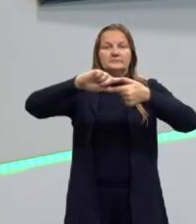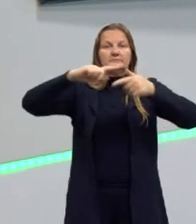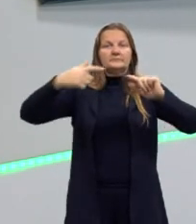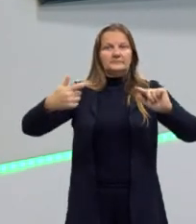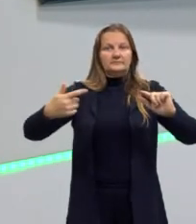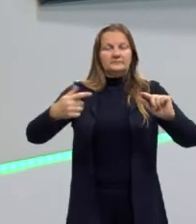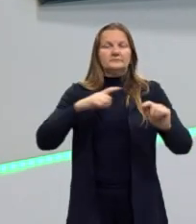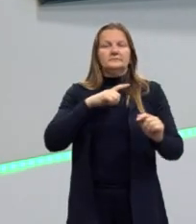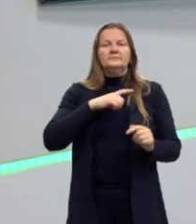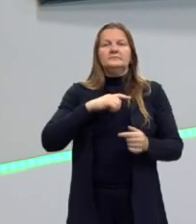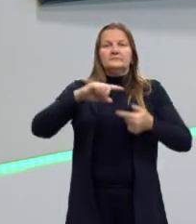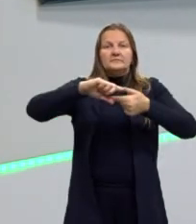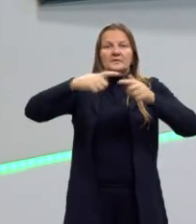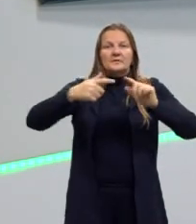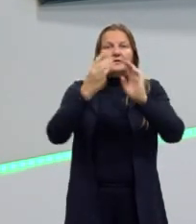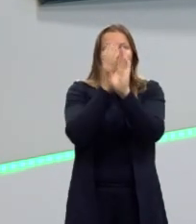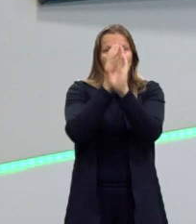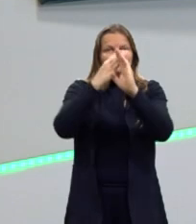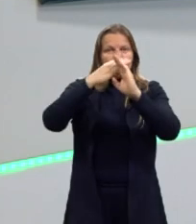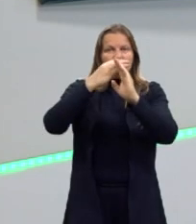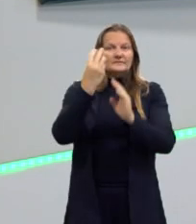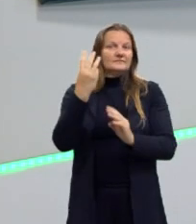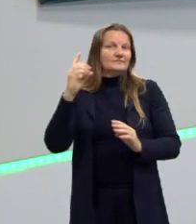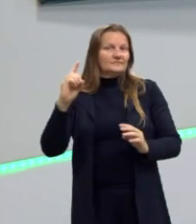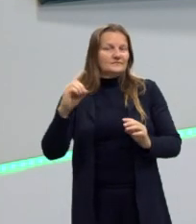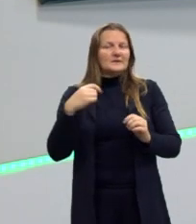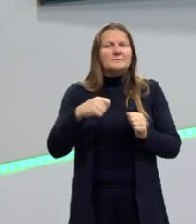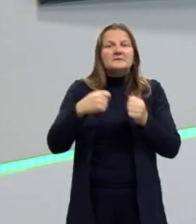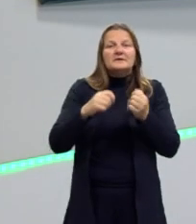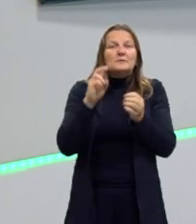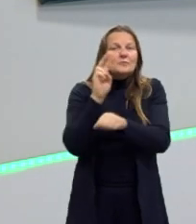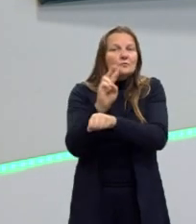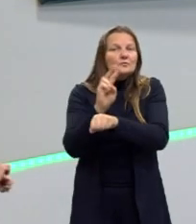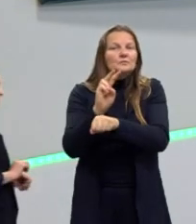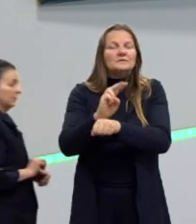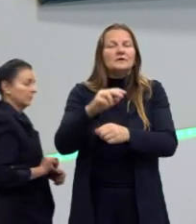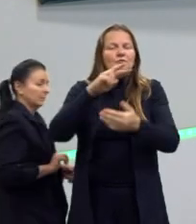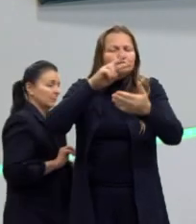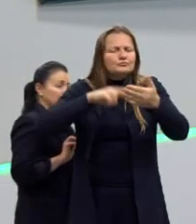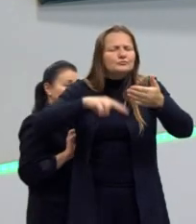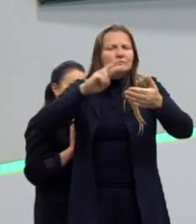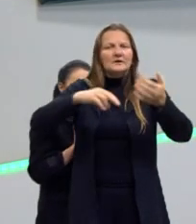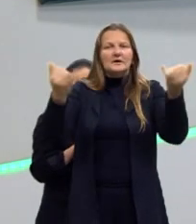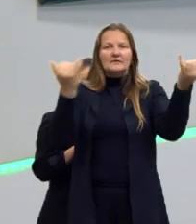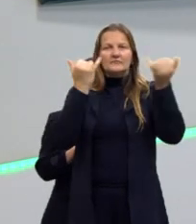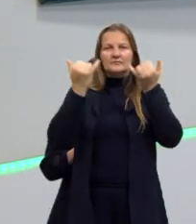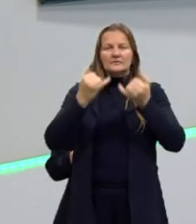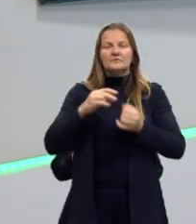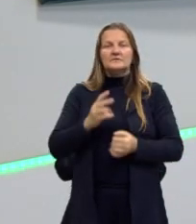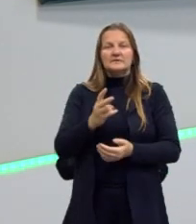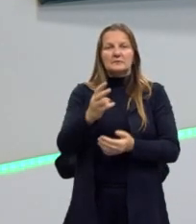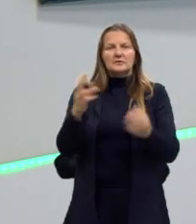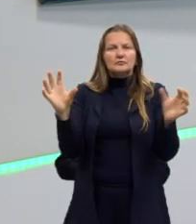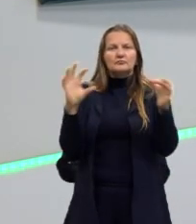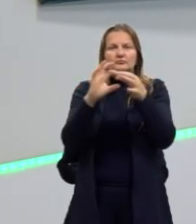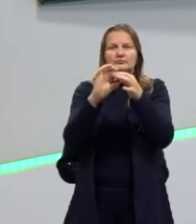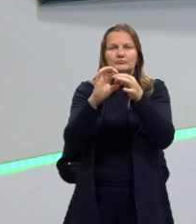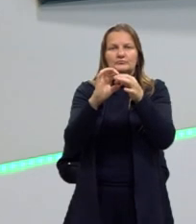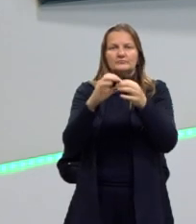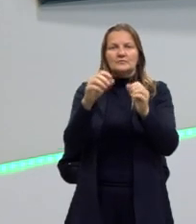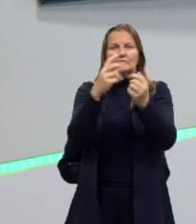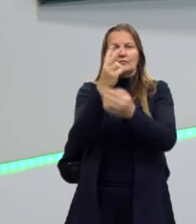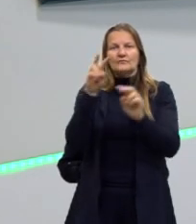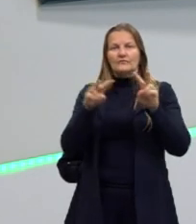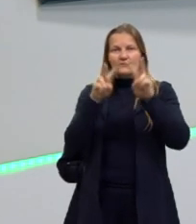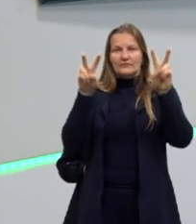principalmente aqui na geometria espacial, nós precisamos ter o cuidado de ler o enunciado e sempre associar qual é a figura